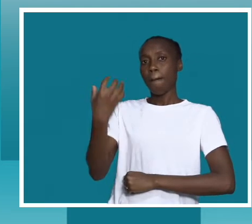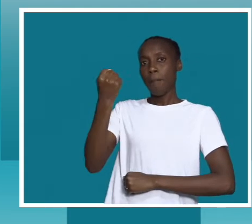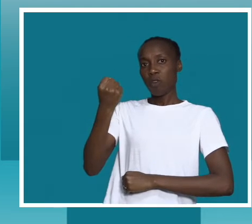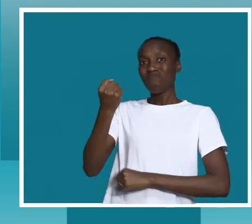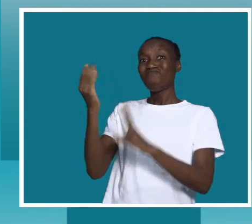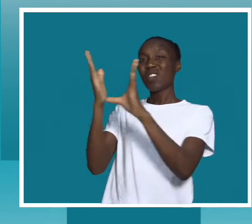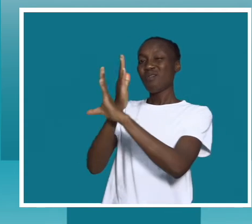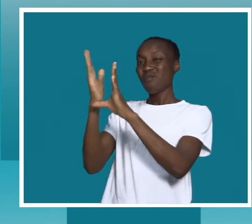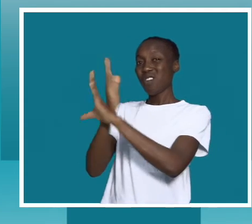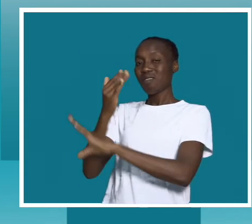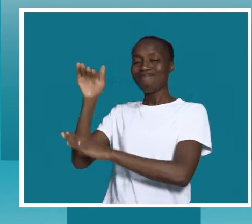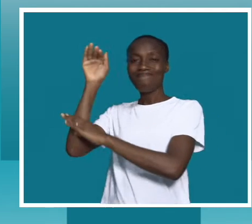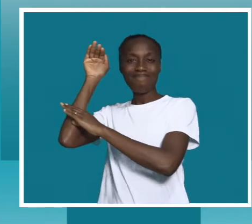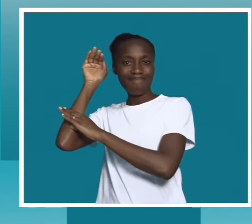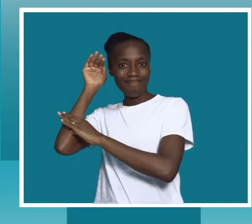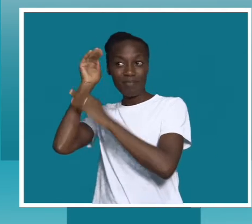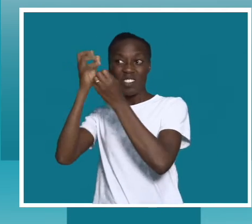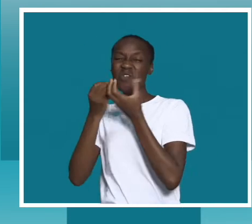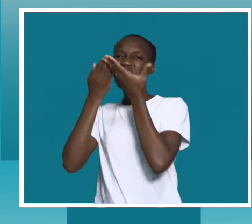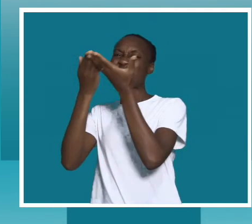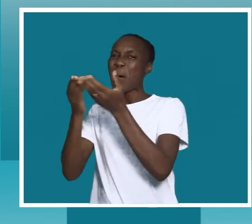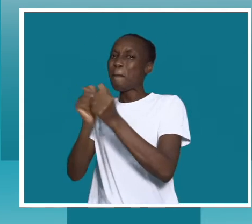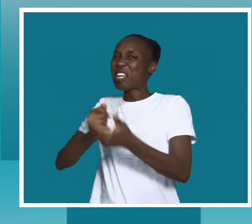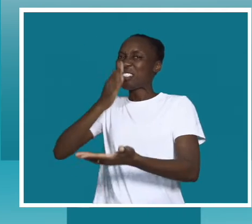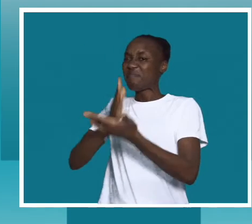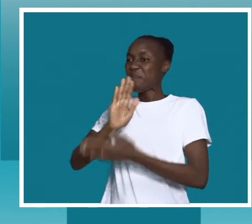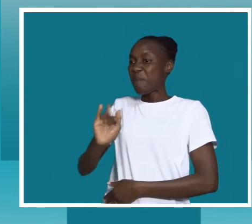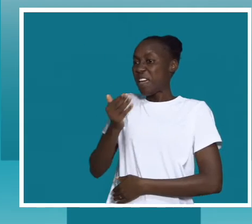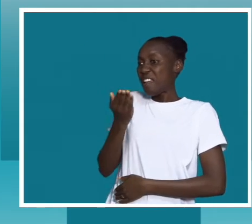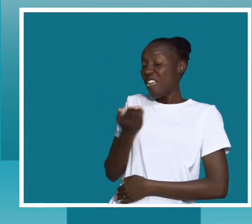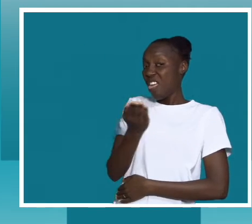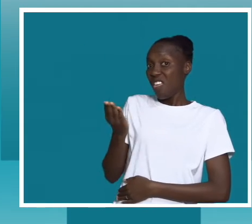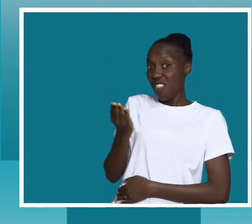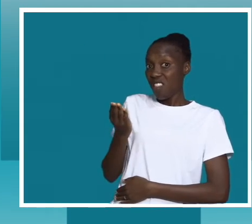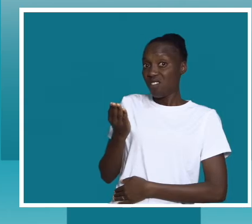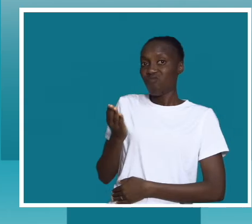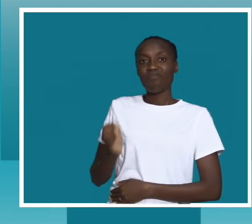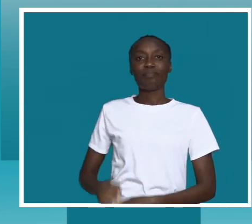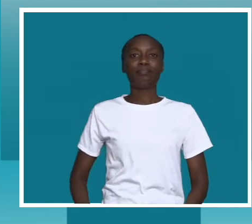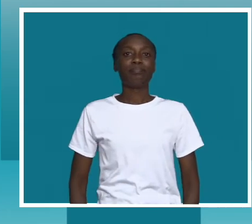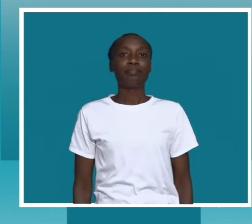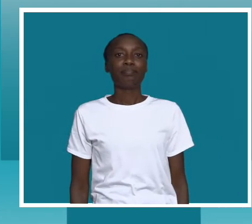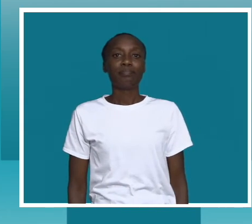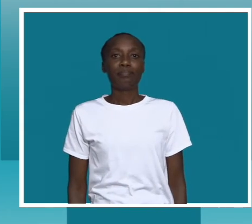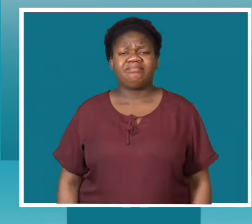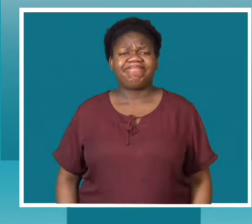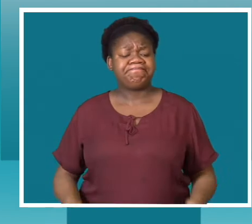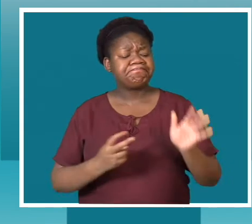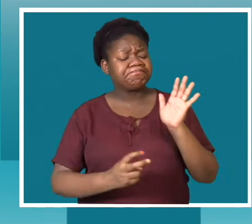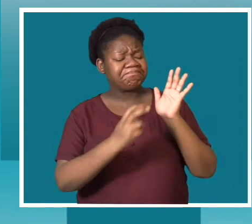adolescentes irão para fora buscar informação que pode não ser segura para ele ou ela.